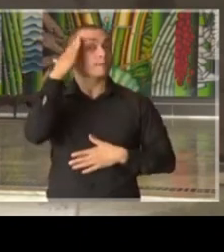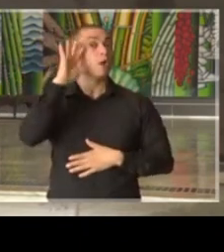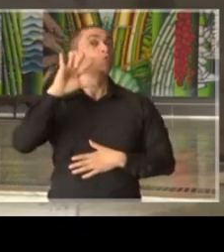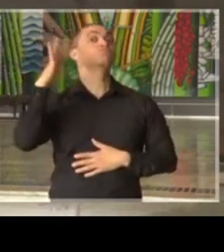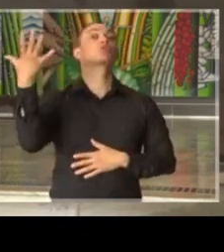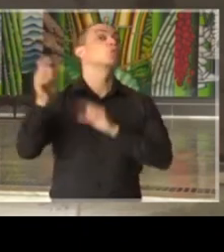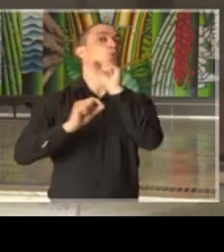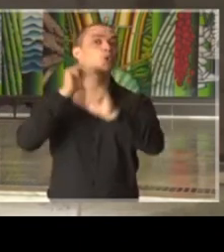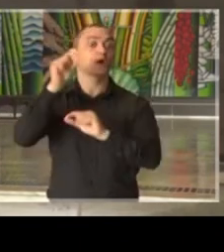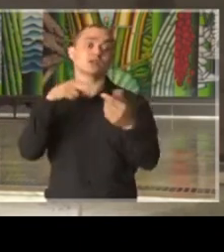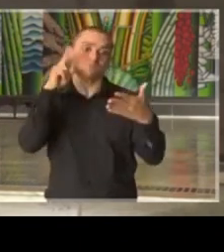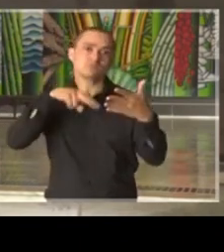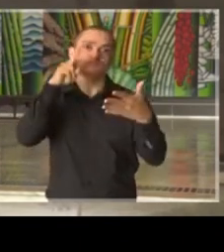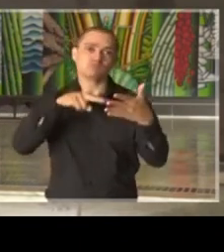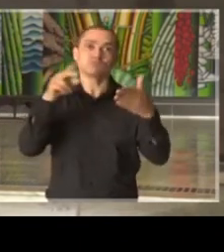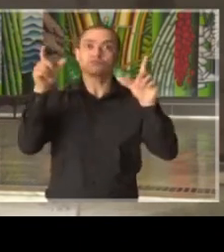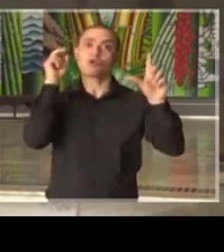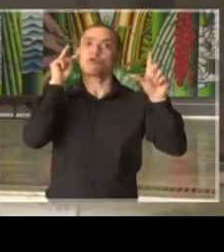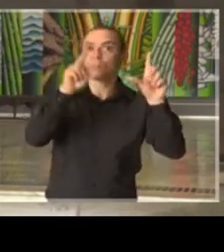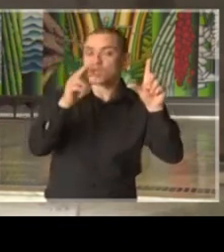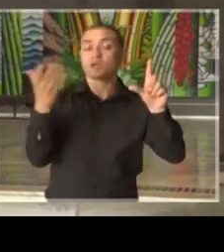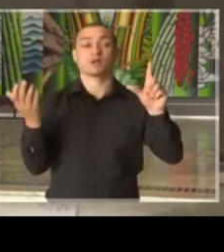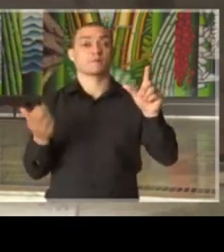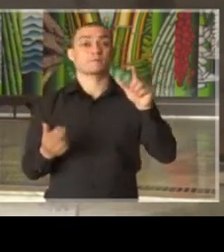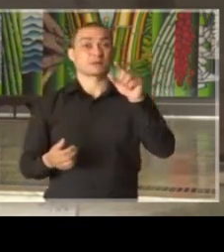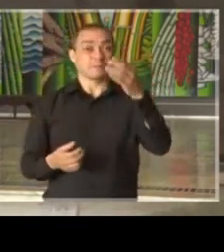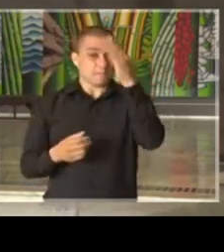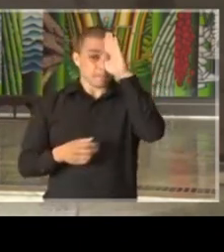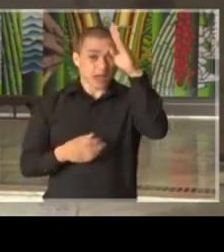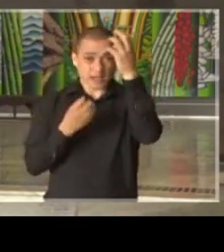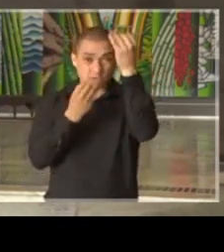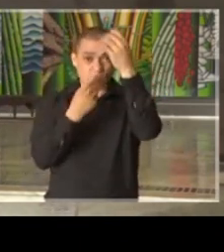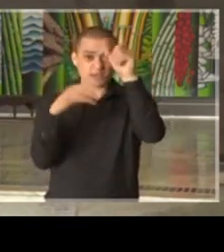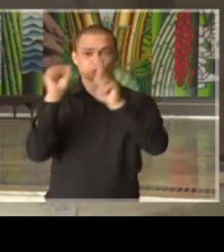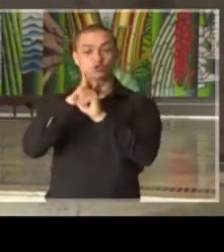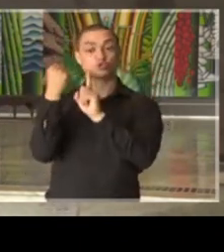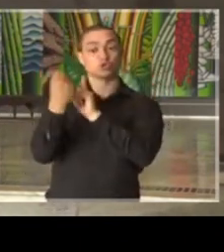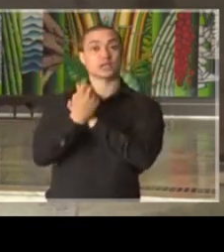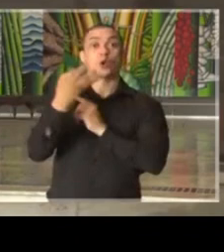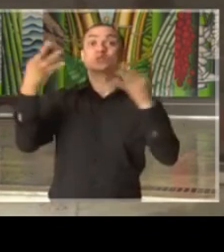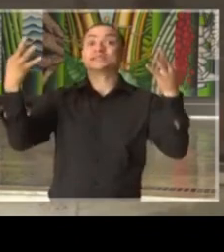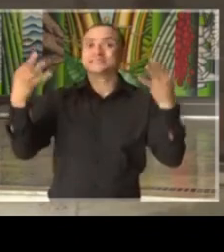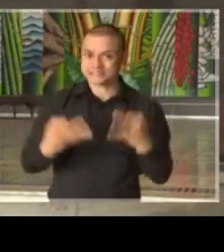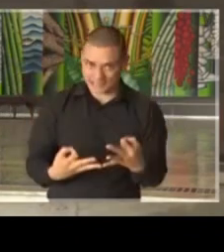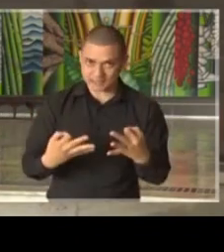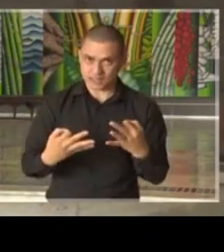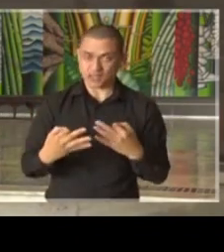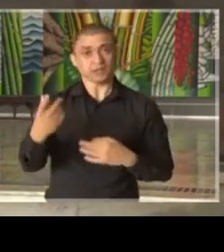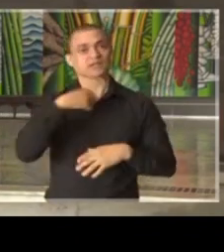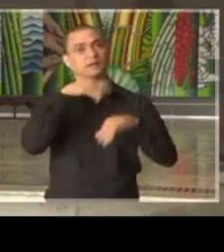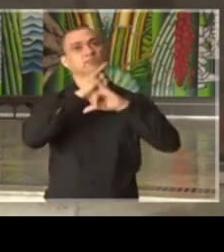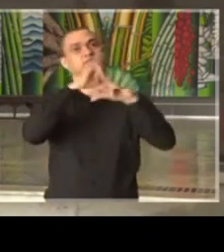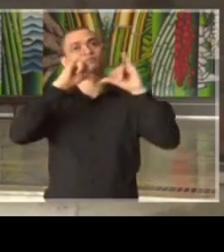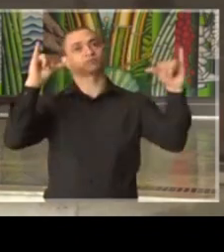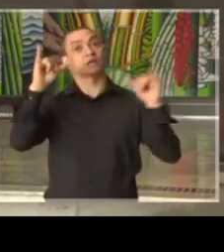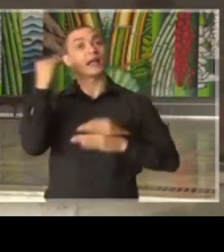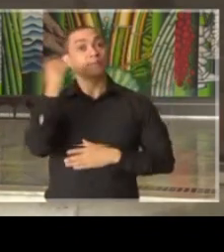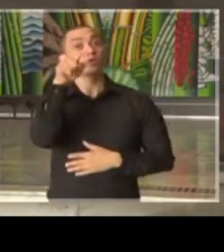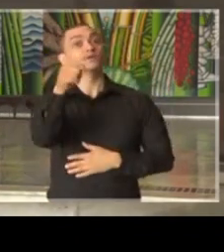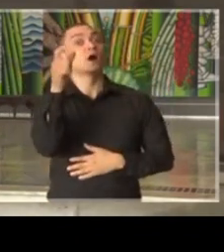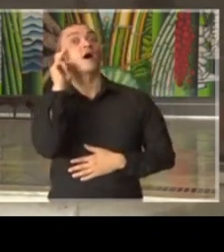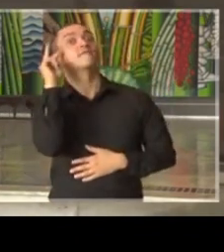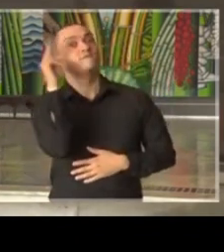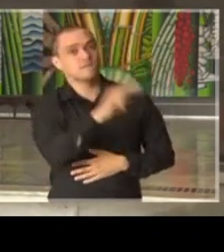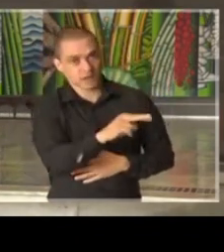sobre as informações, principalmente as informações oficiais e corretas que são emitidas para atender e ajudar